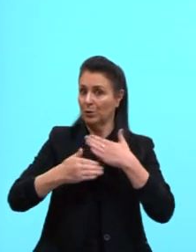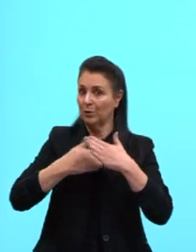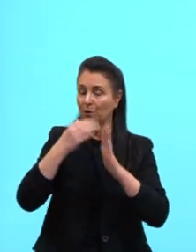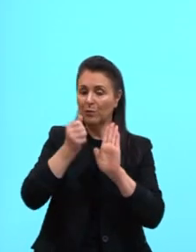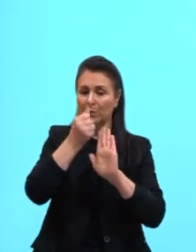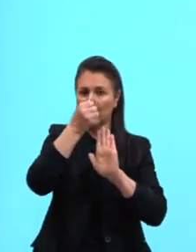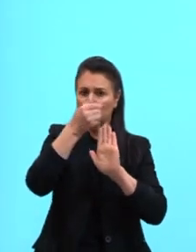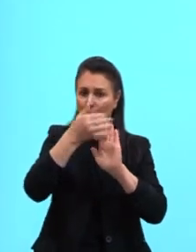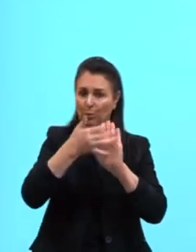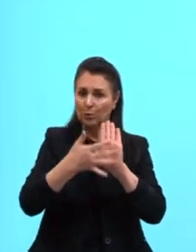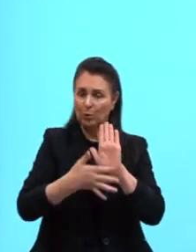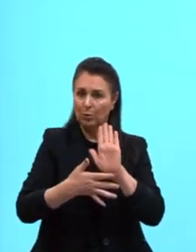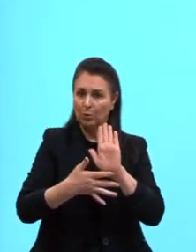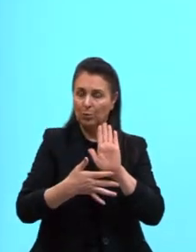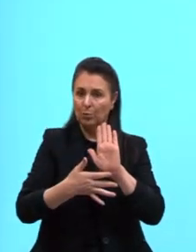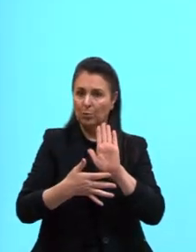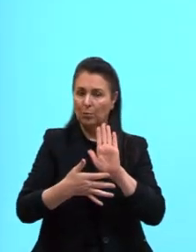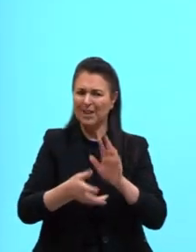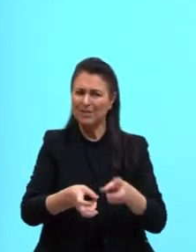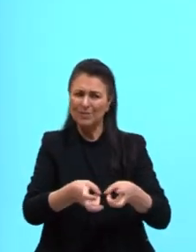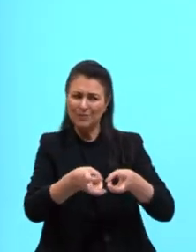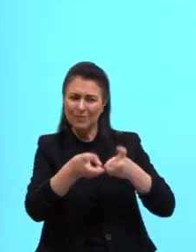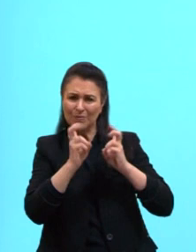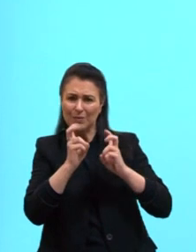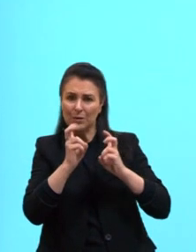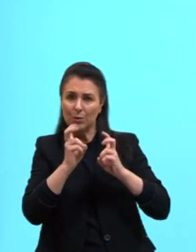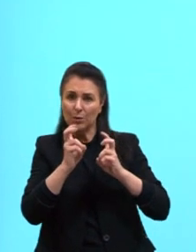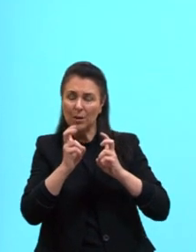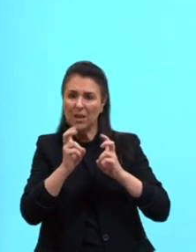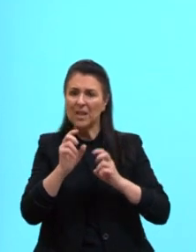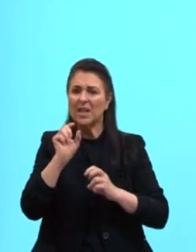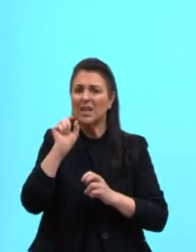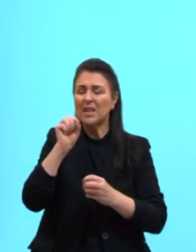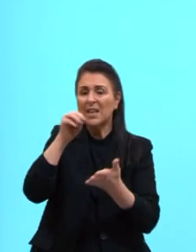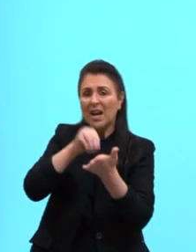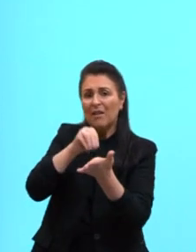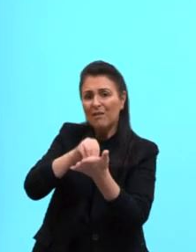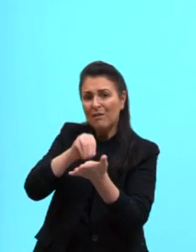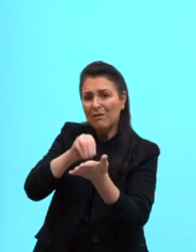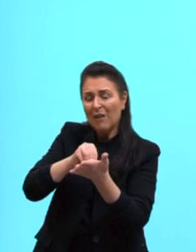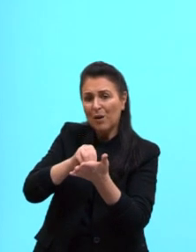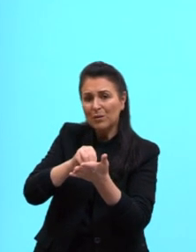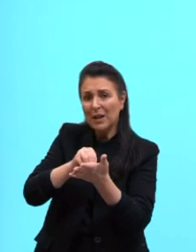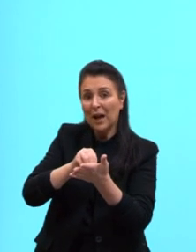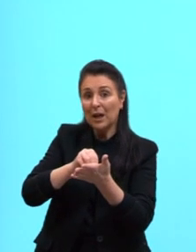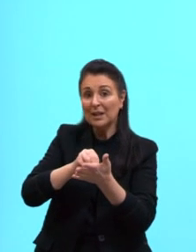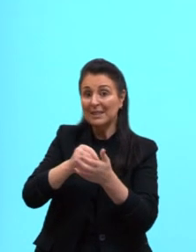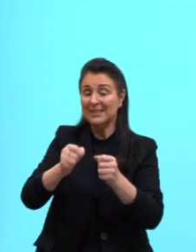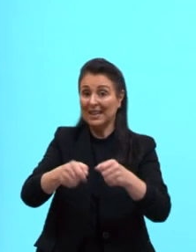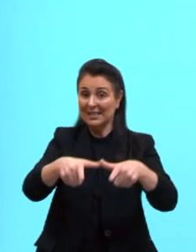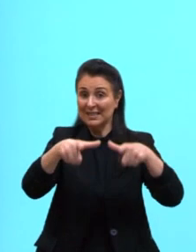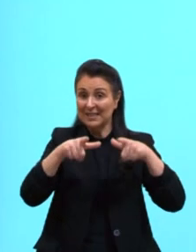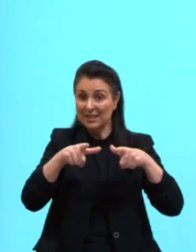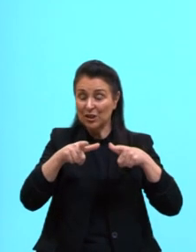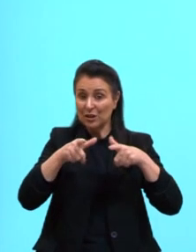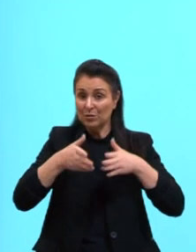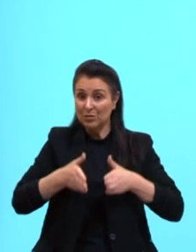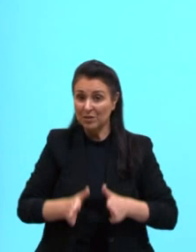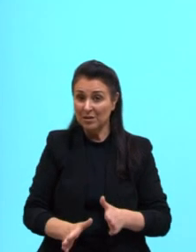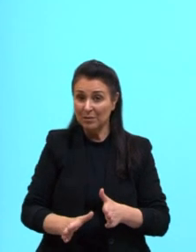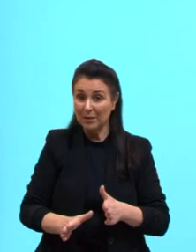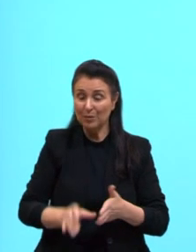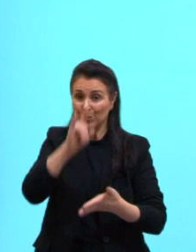com efeito, é nítido que o deficitário registro civil repercute, sem dúvida, na